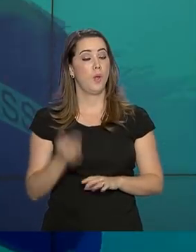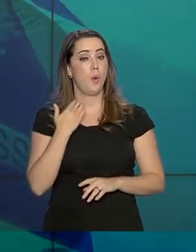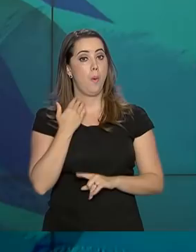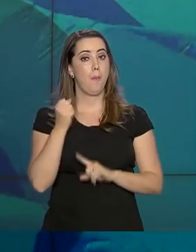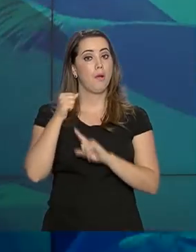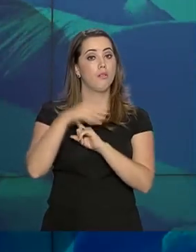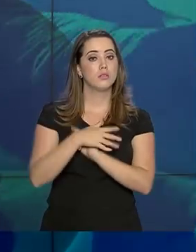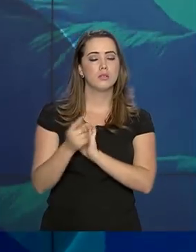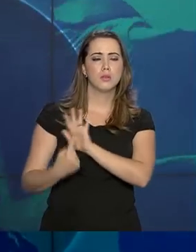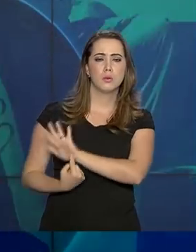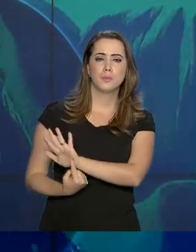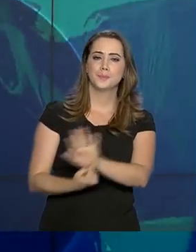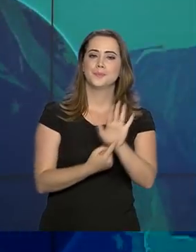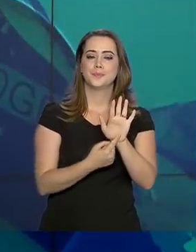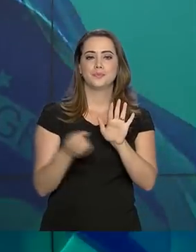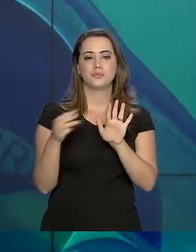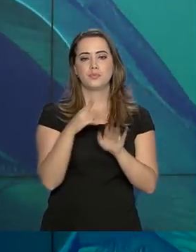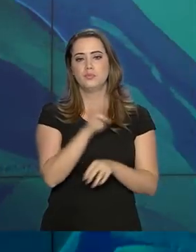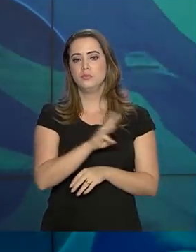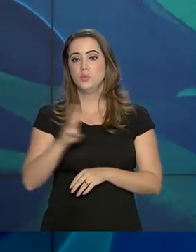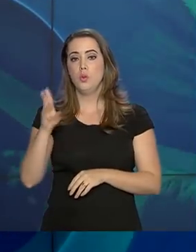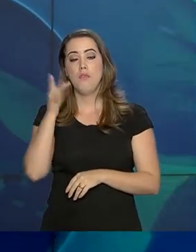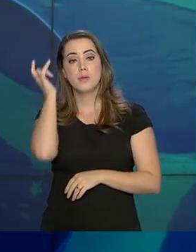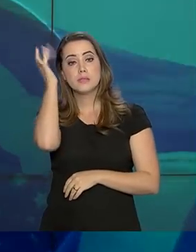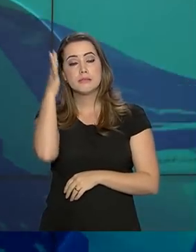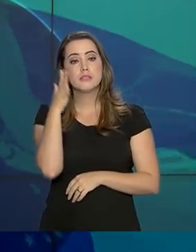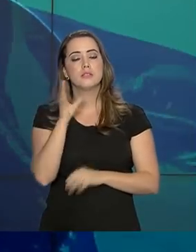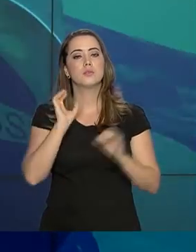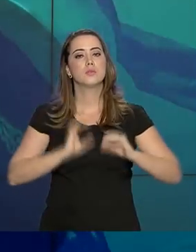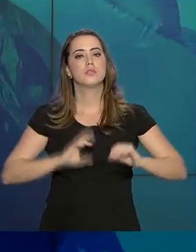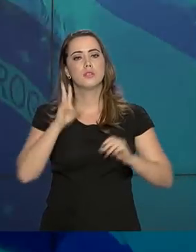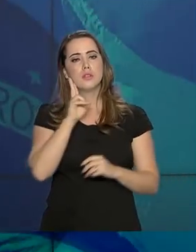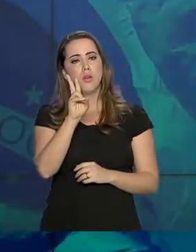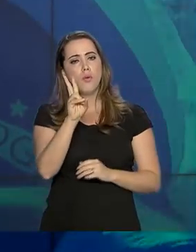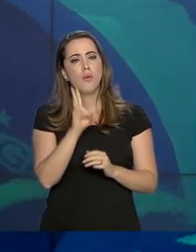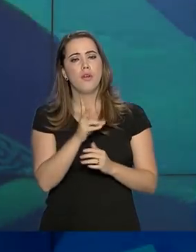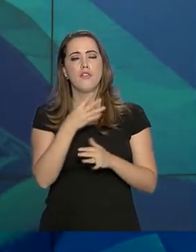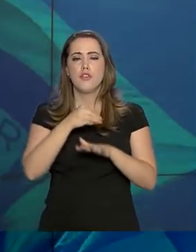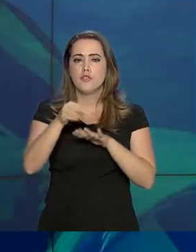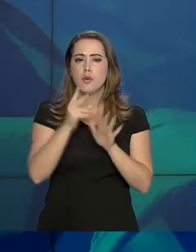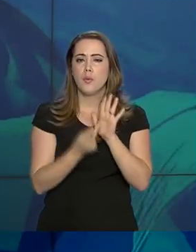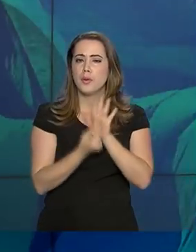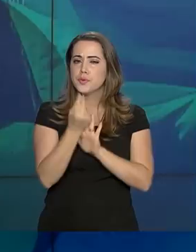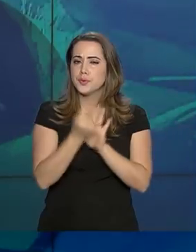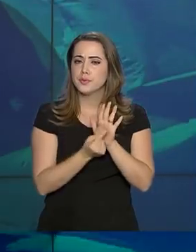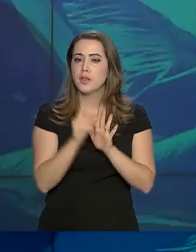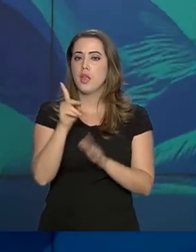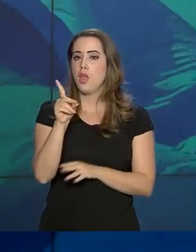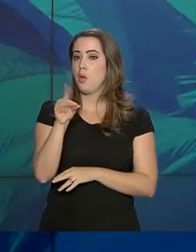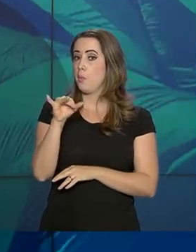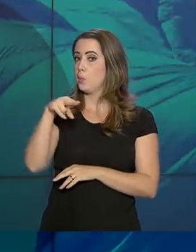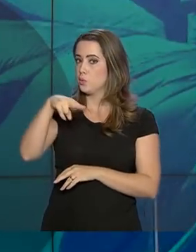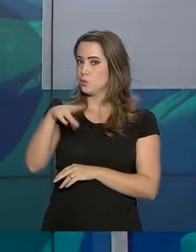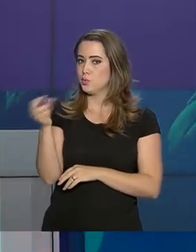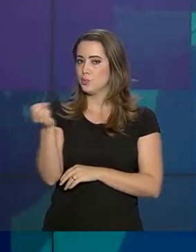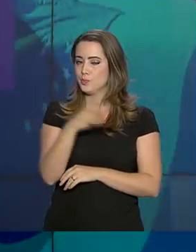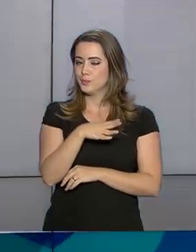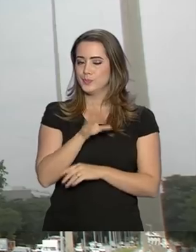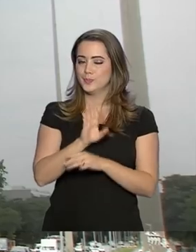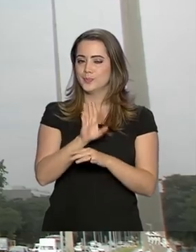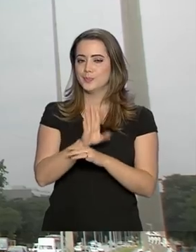lança a ferramenta que facilita o acesso do cidadão a dados financeiros. É o DIN, o novo assistente virtual.